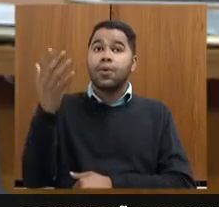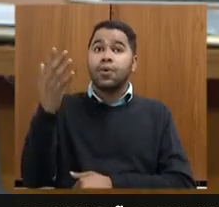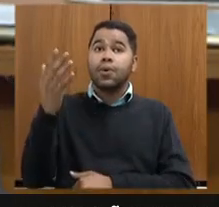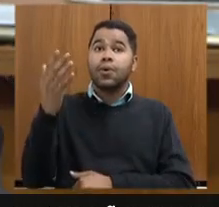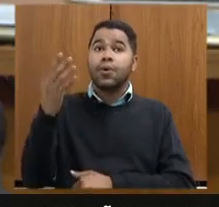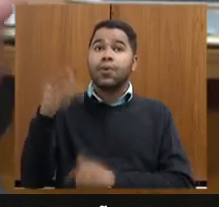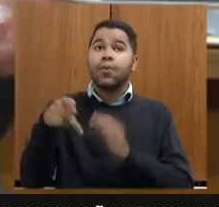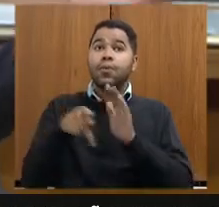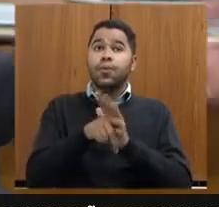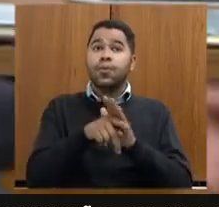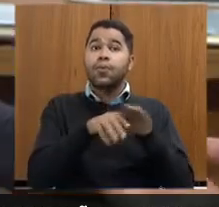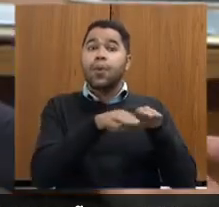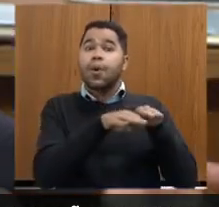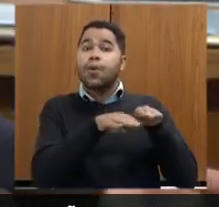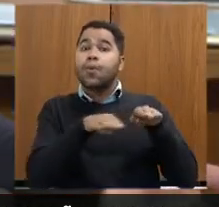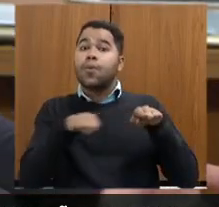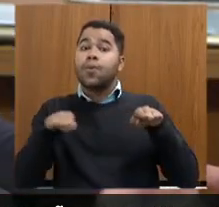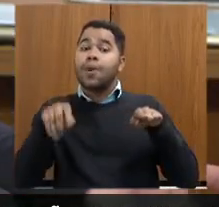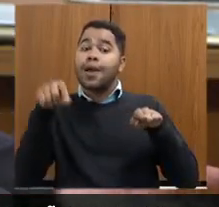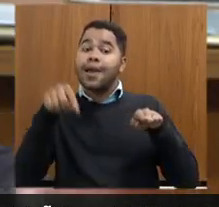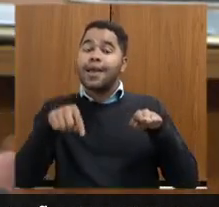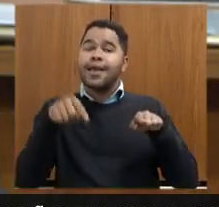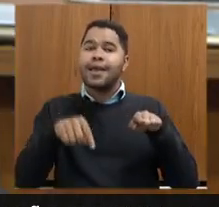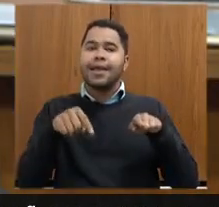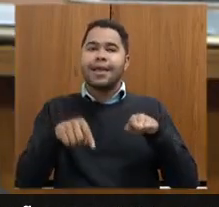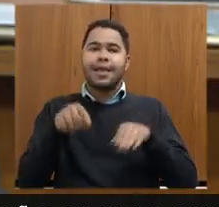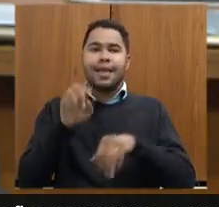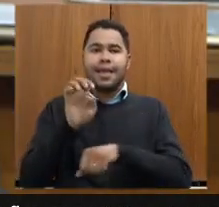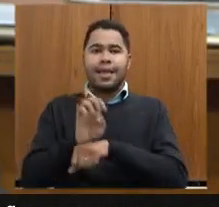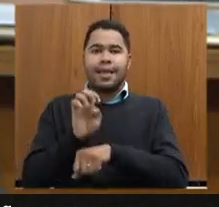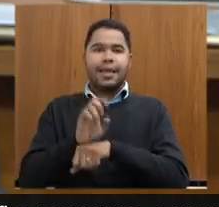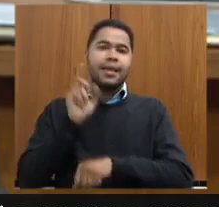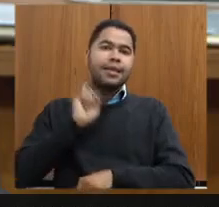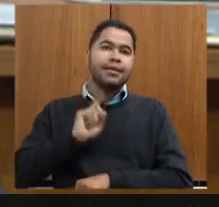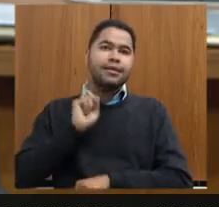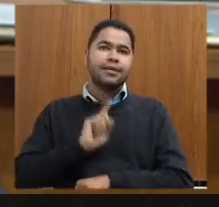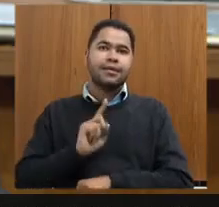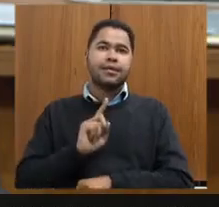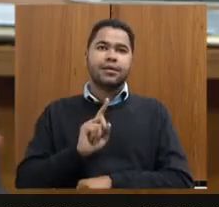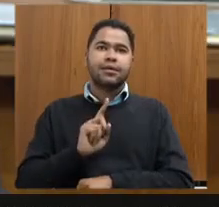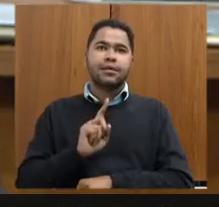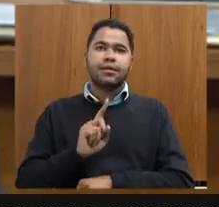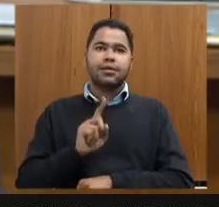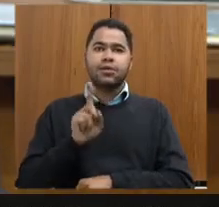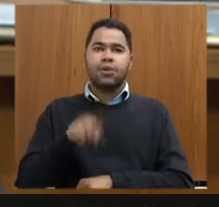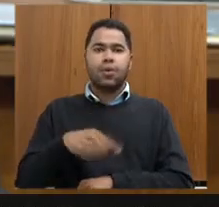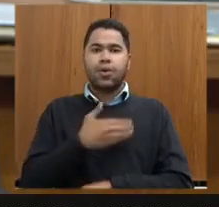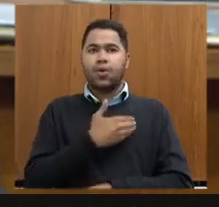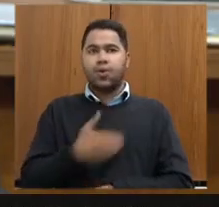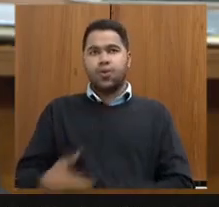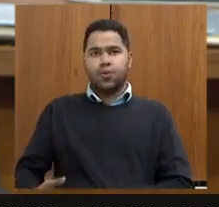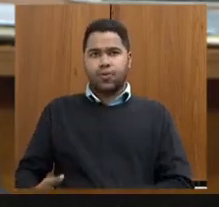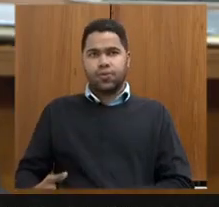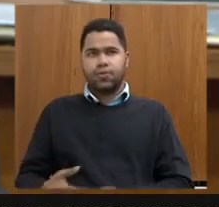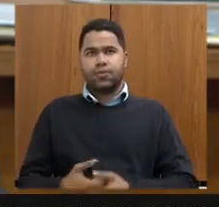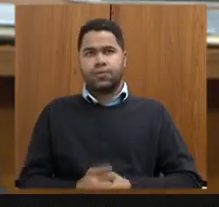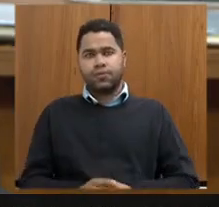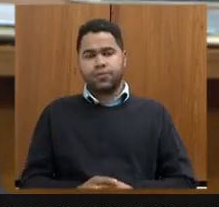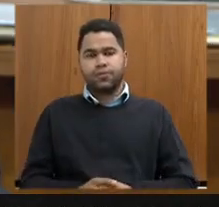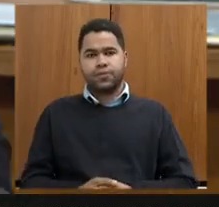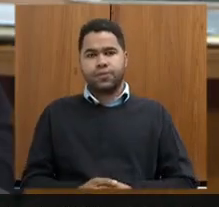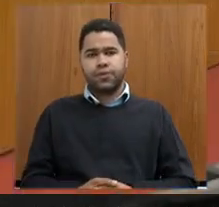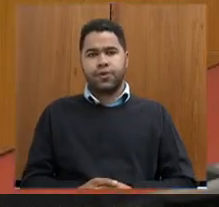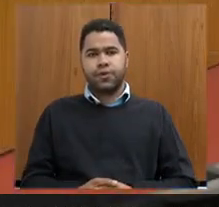de estado e não a nível de governo a nível de estado